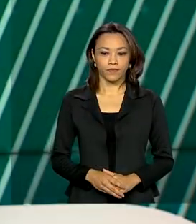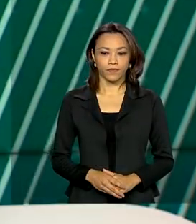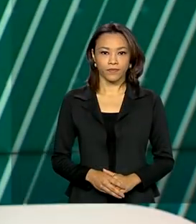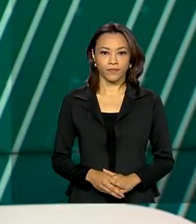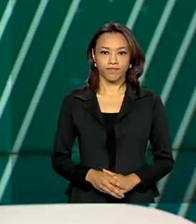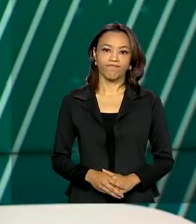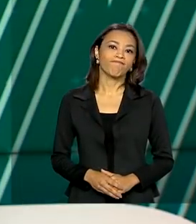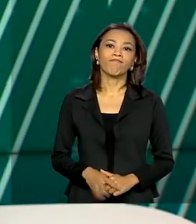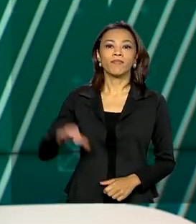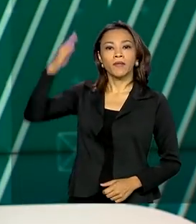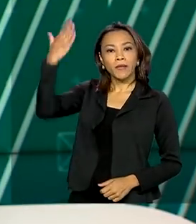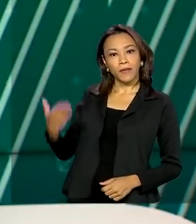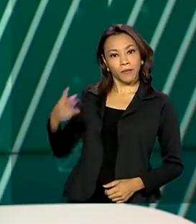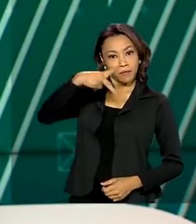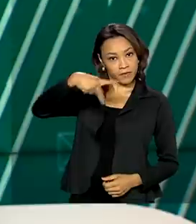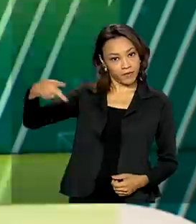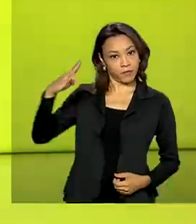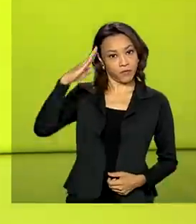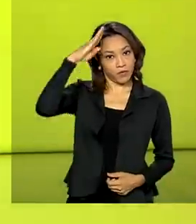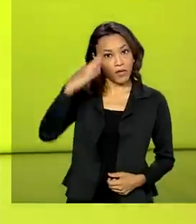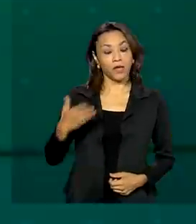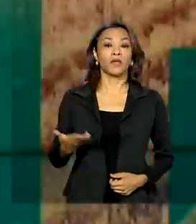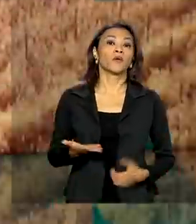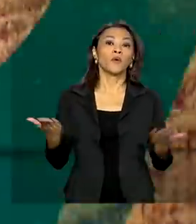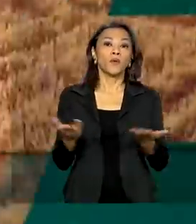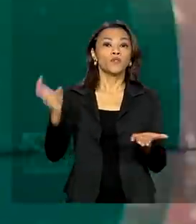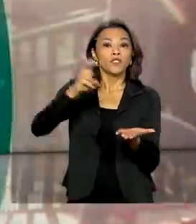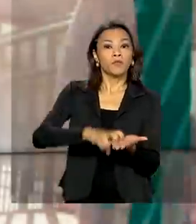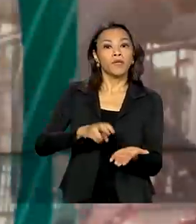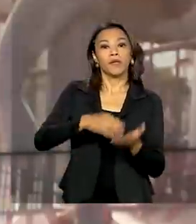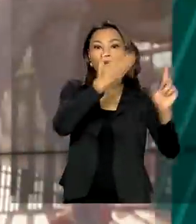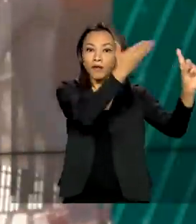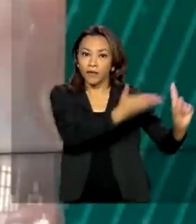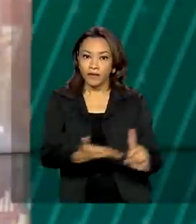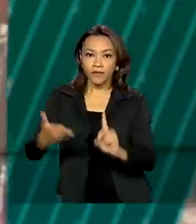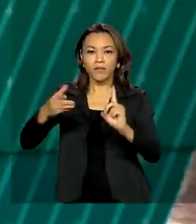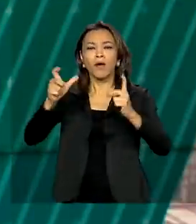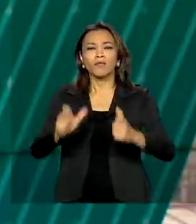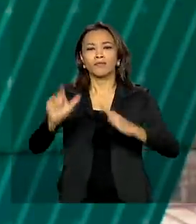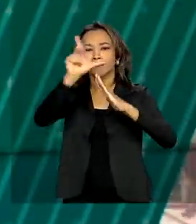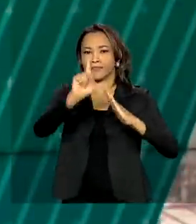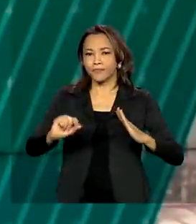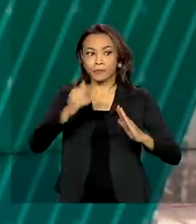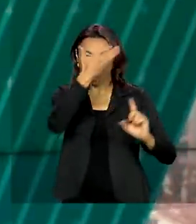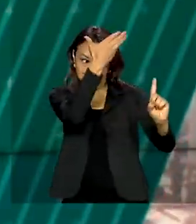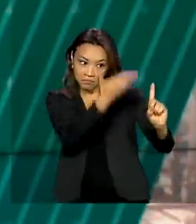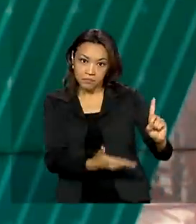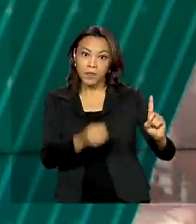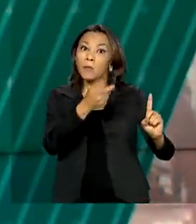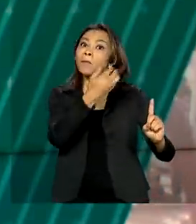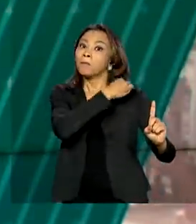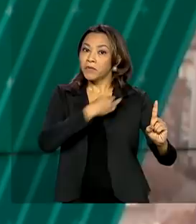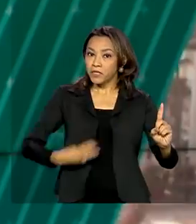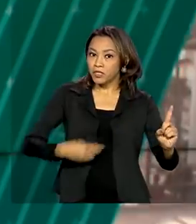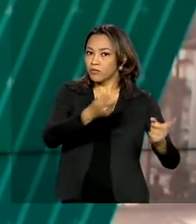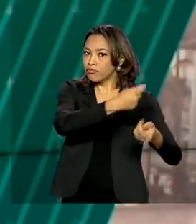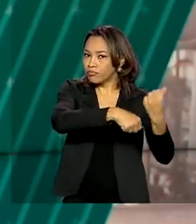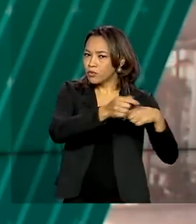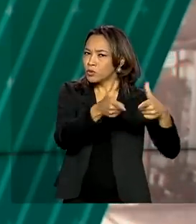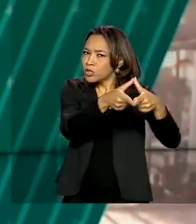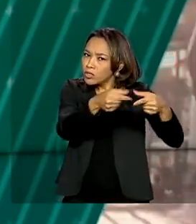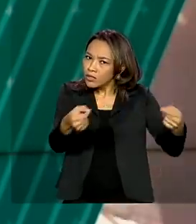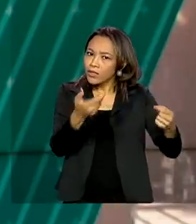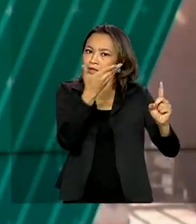O presidente Jair Bolsonaro recebe nesta manhã no Palácio do Planalto o ministro dos Negócios Estrangeiros do Japão,